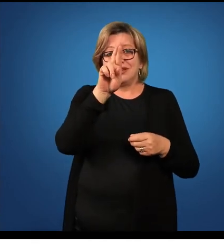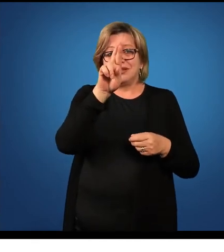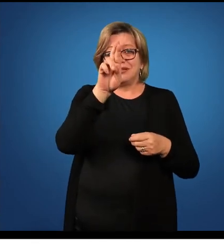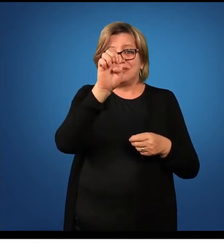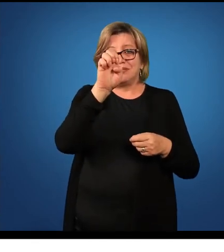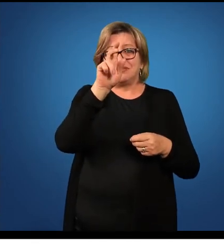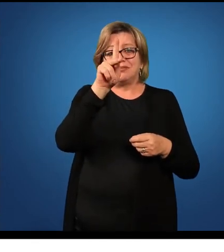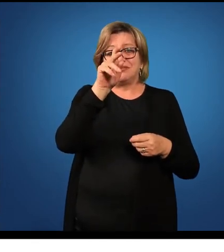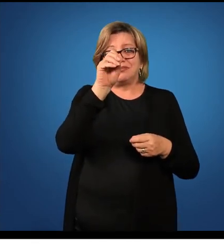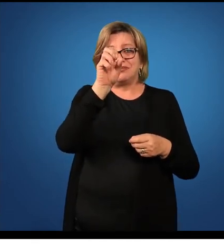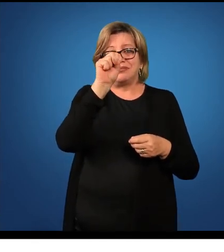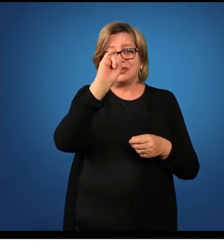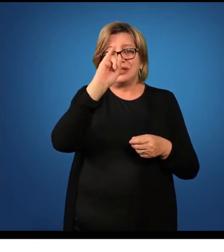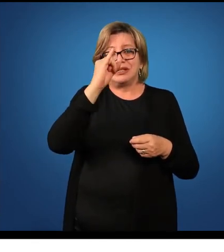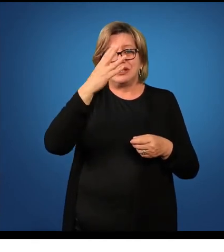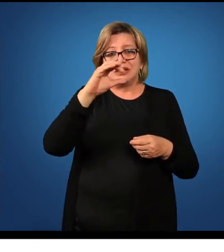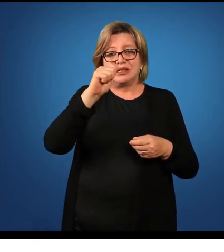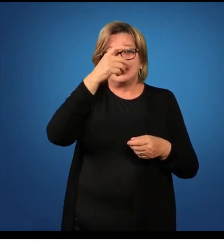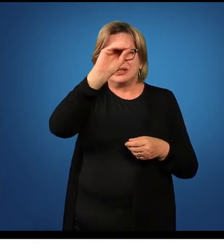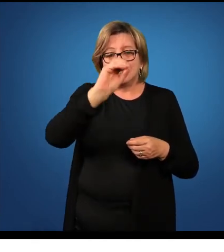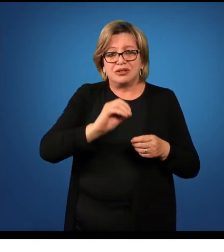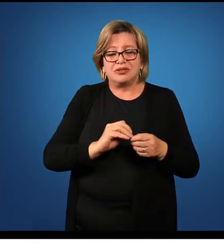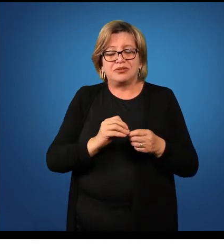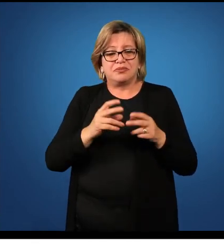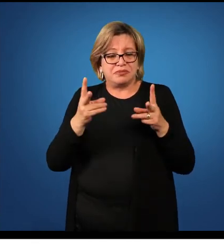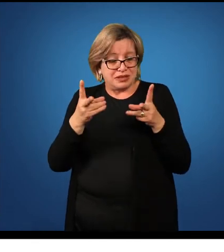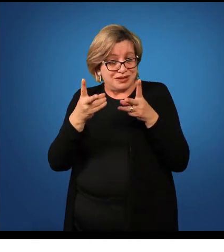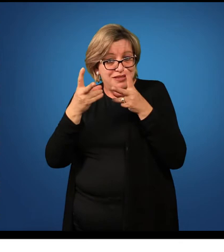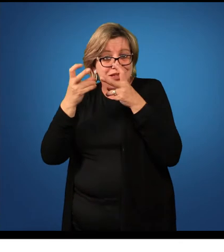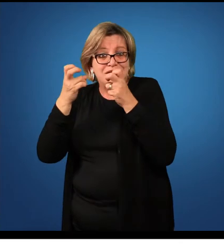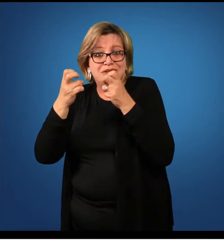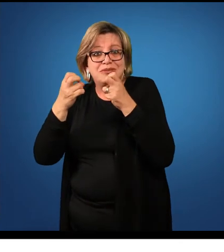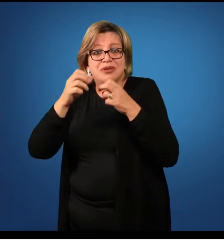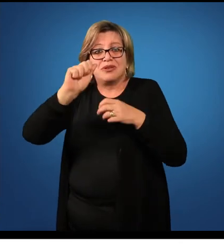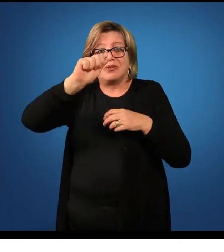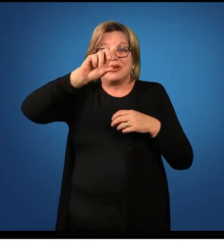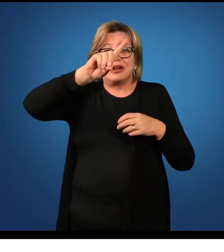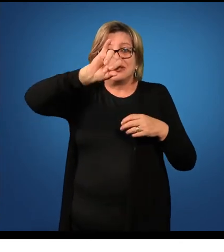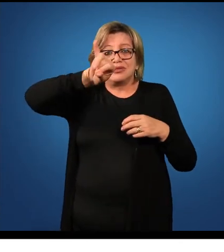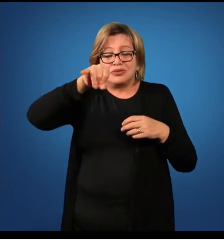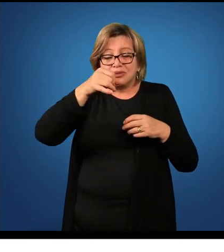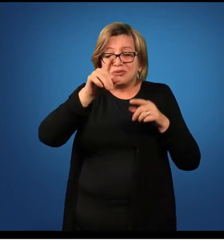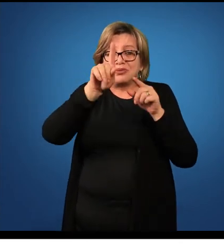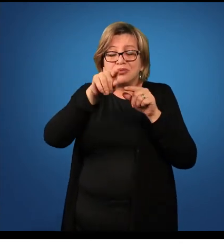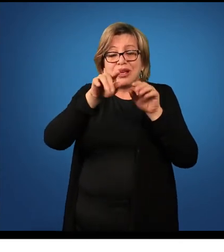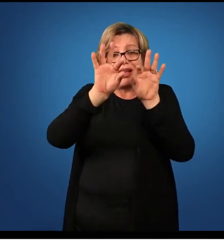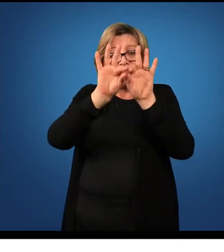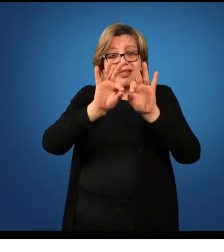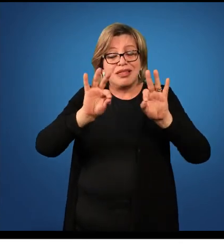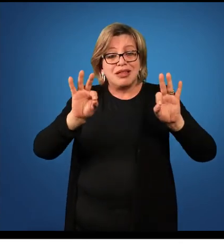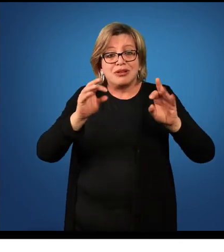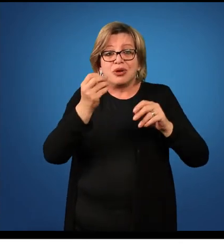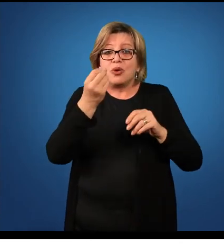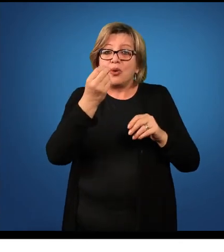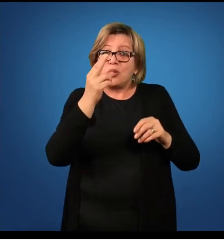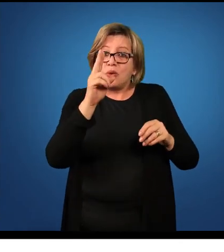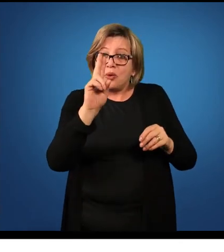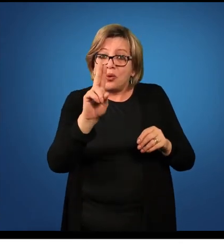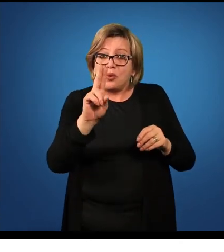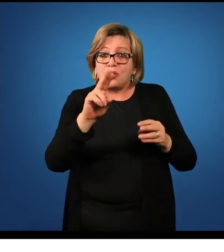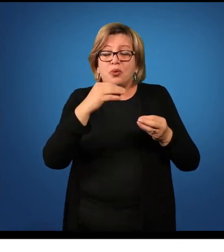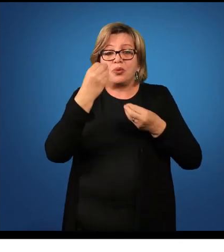causa, ele pode ser traduzido com o ablativo simples ou com o caso